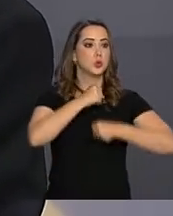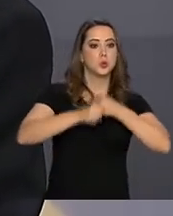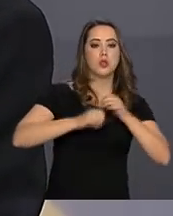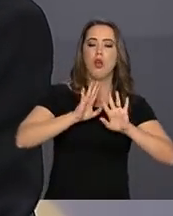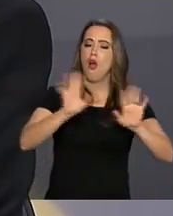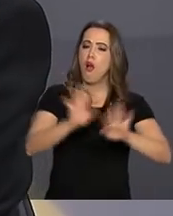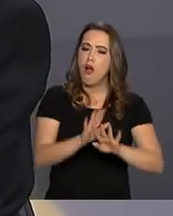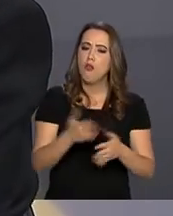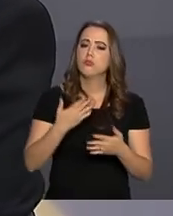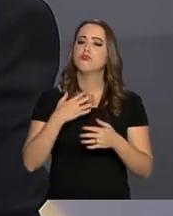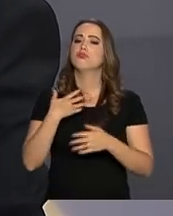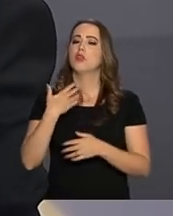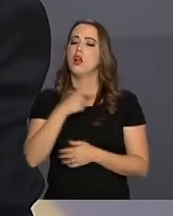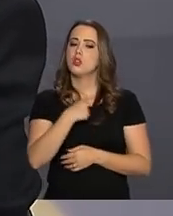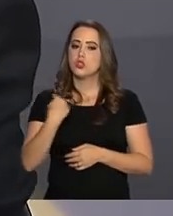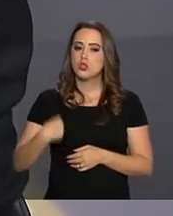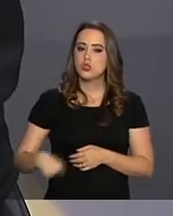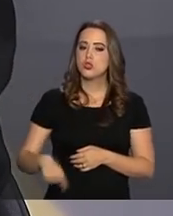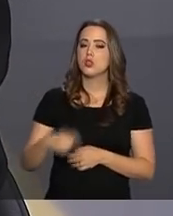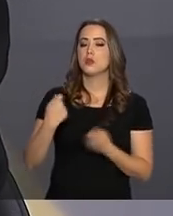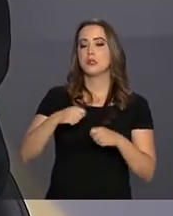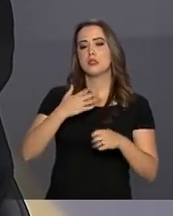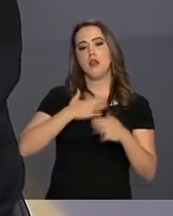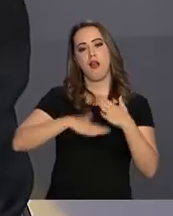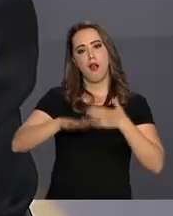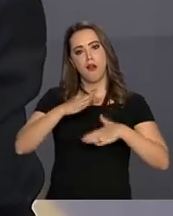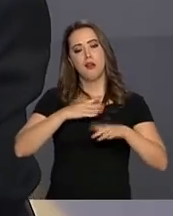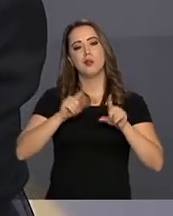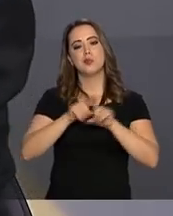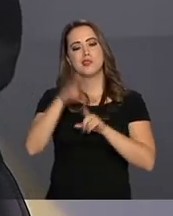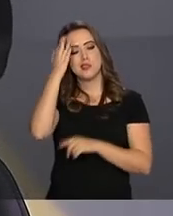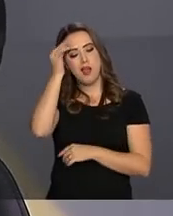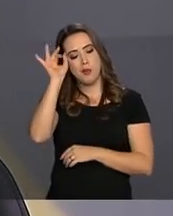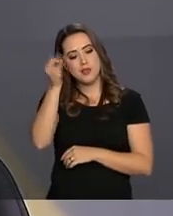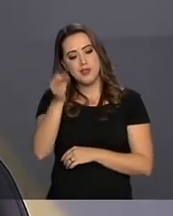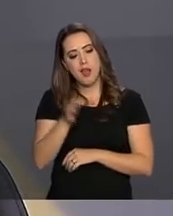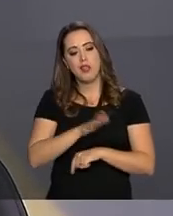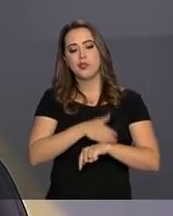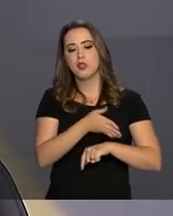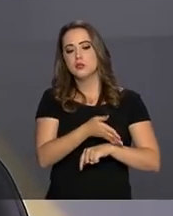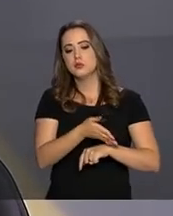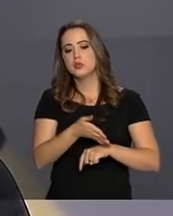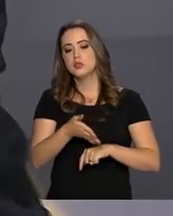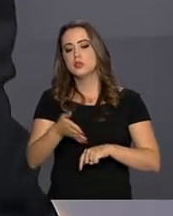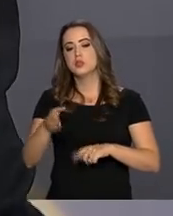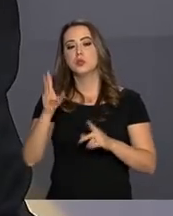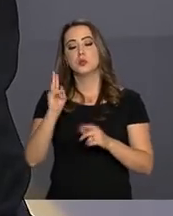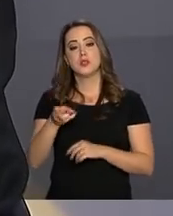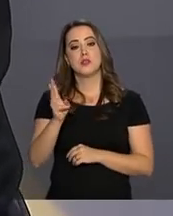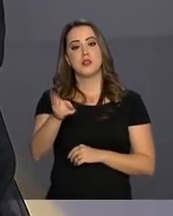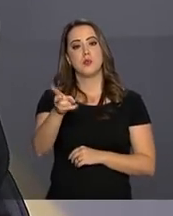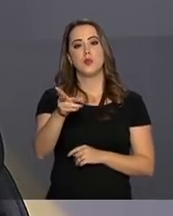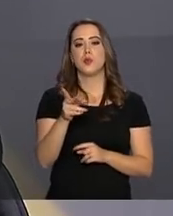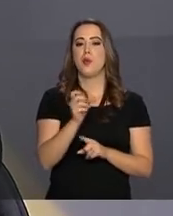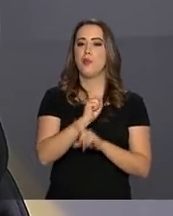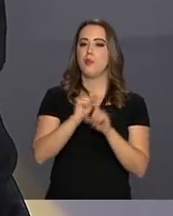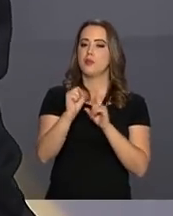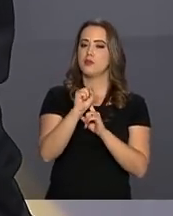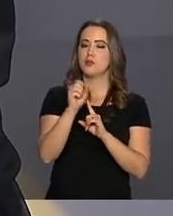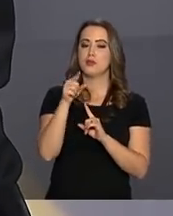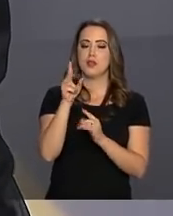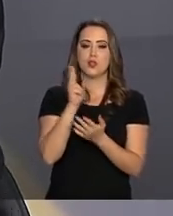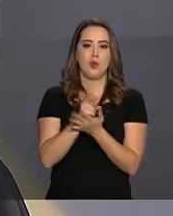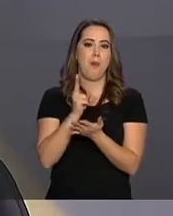A política chinesa, ela sabe que tem que dar tempo ao tempo, até porque é a mesma civilização que está lá